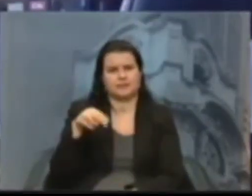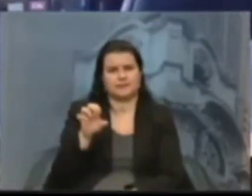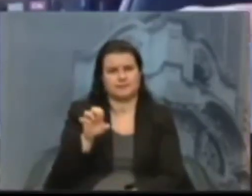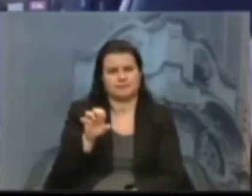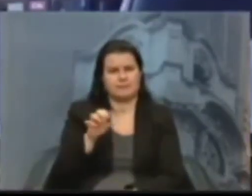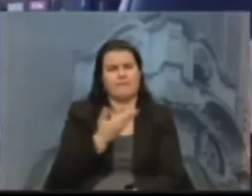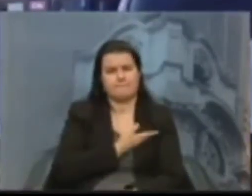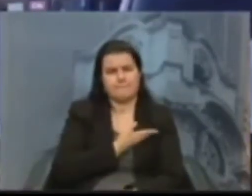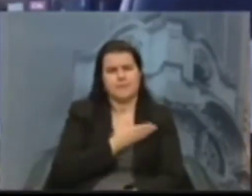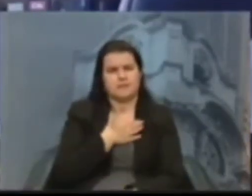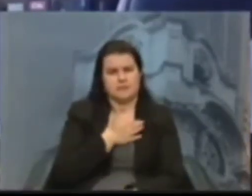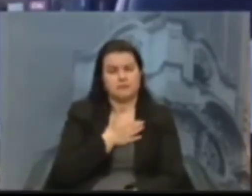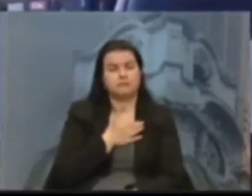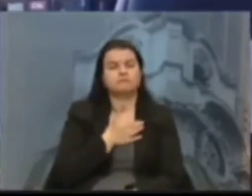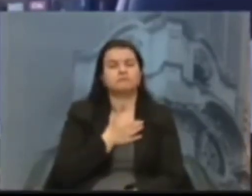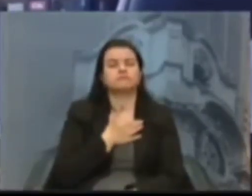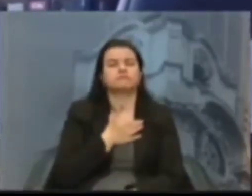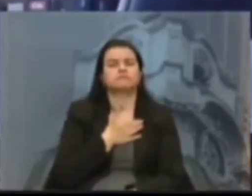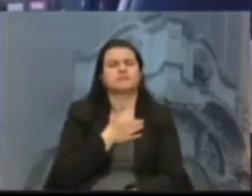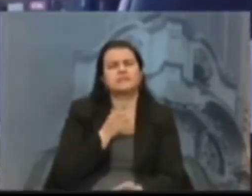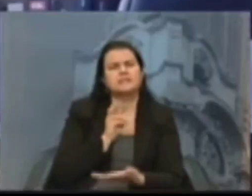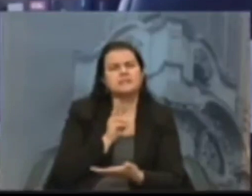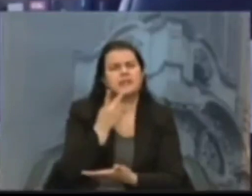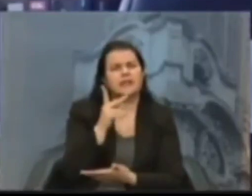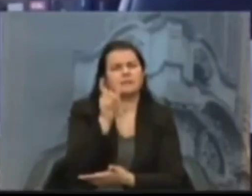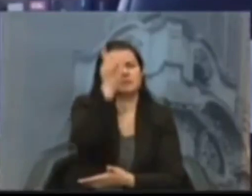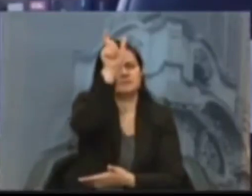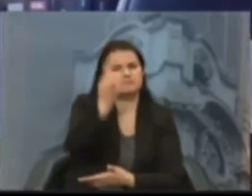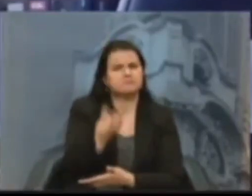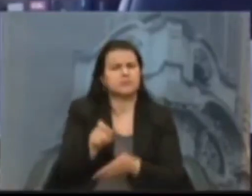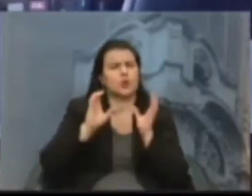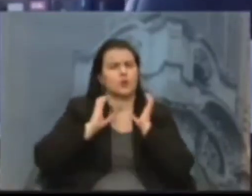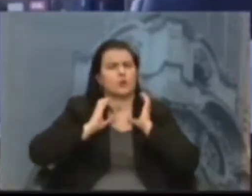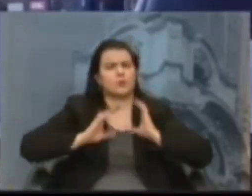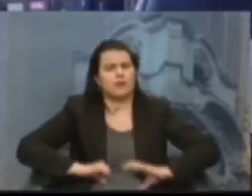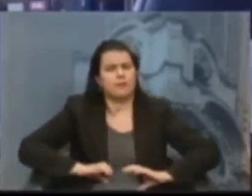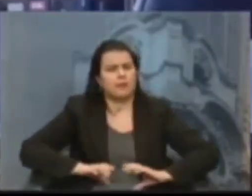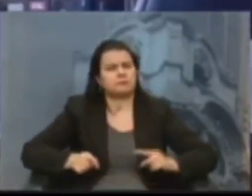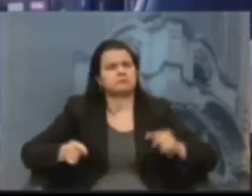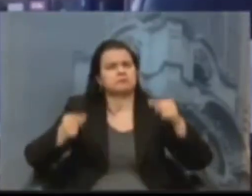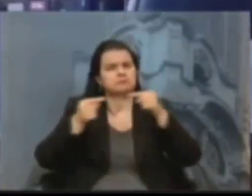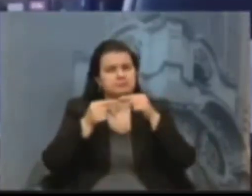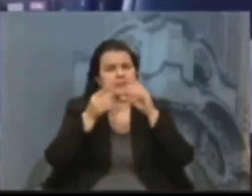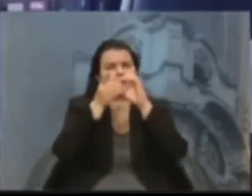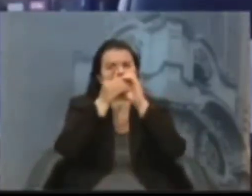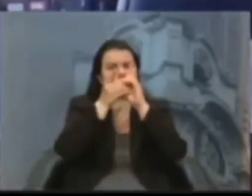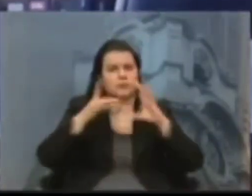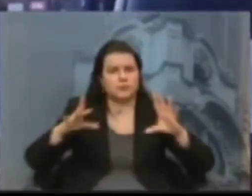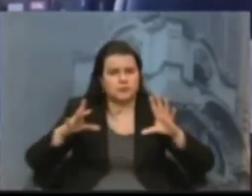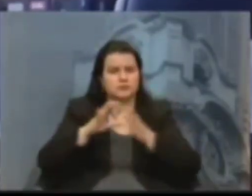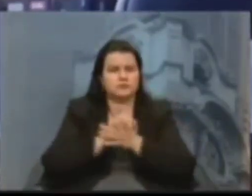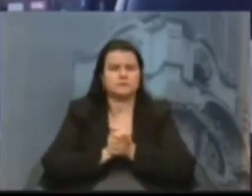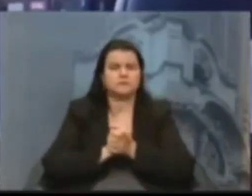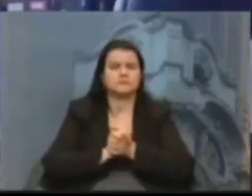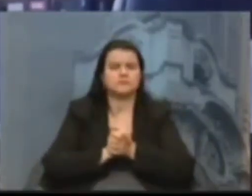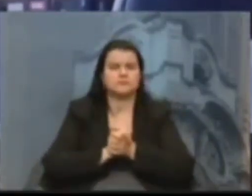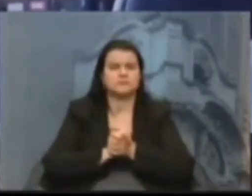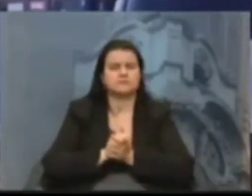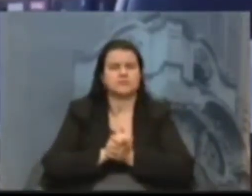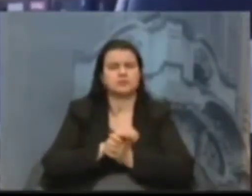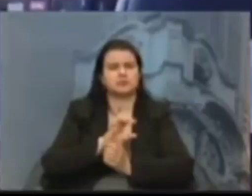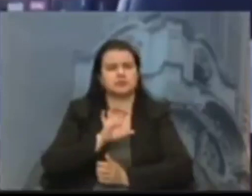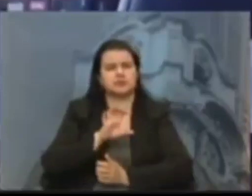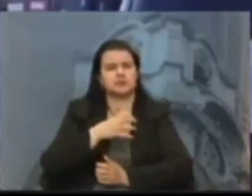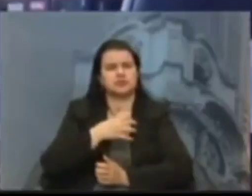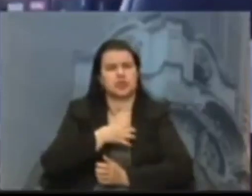que sempre agiu da forma mais democrática e da forma mais correta,